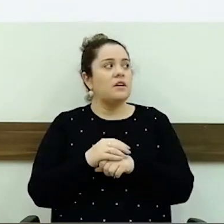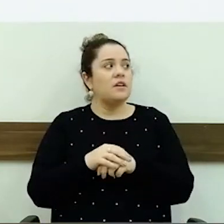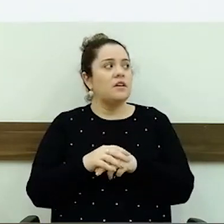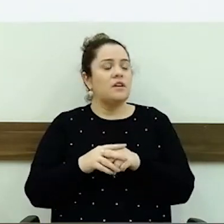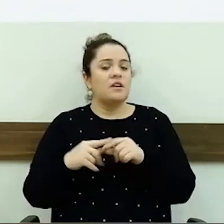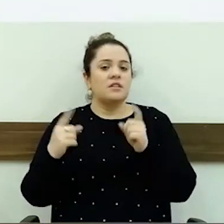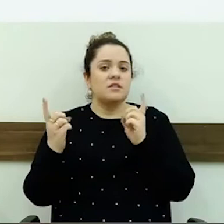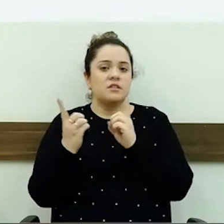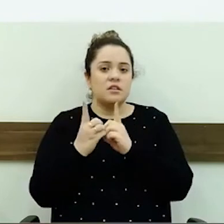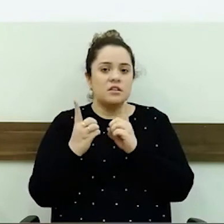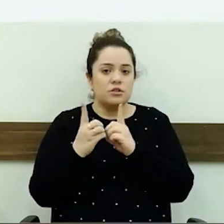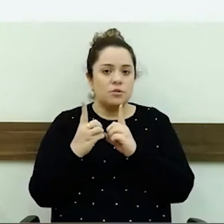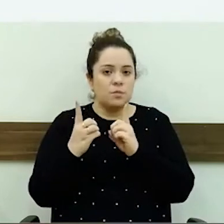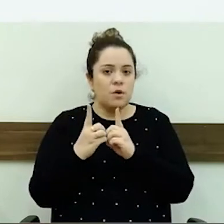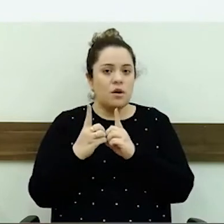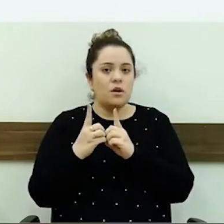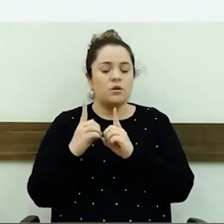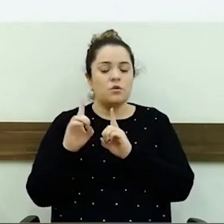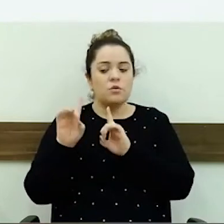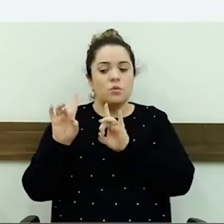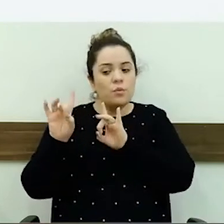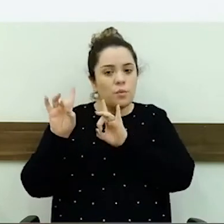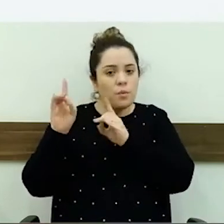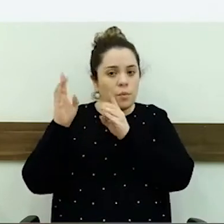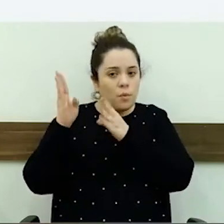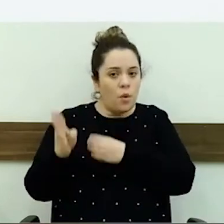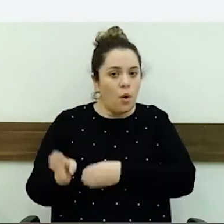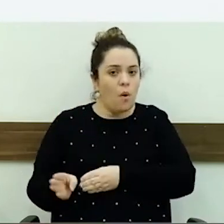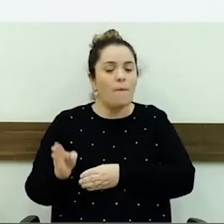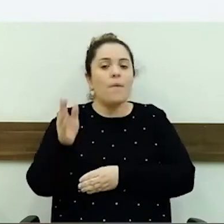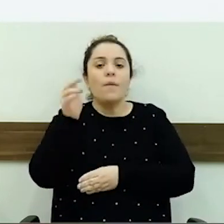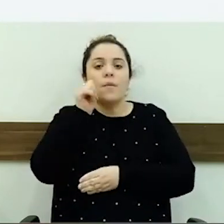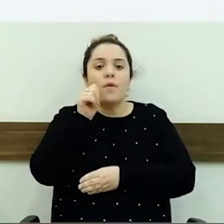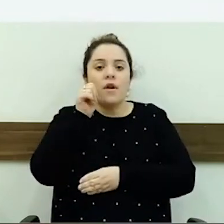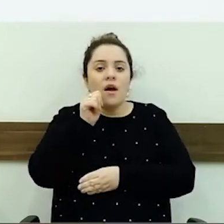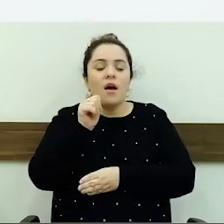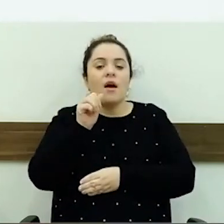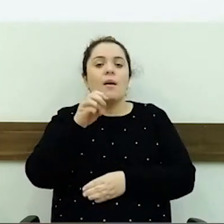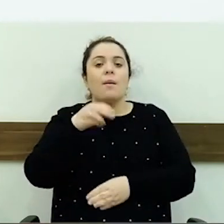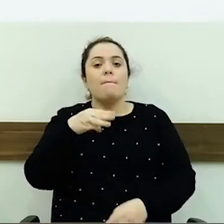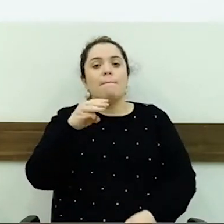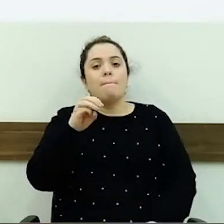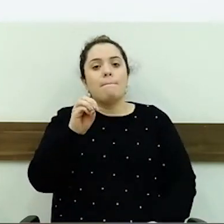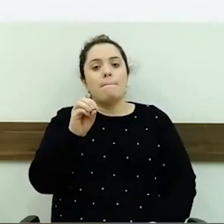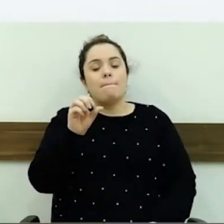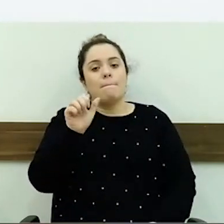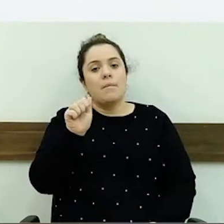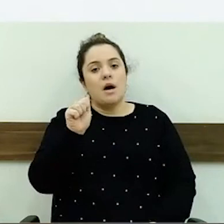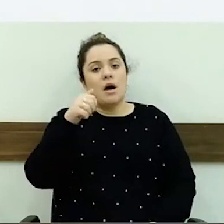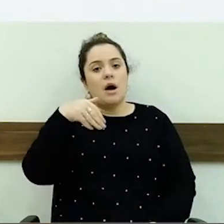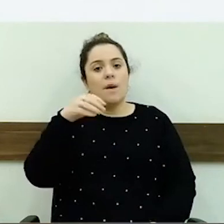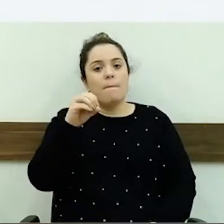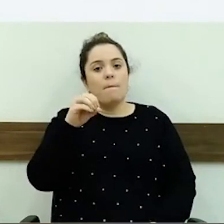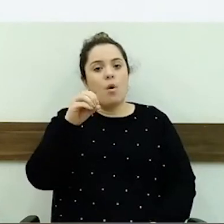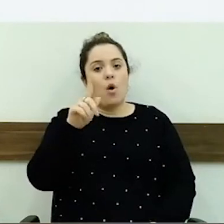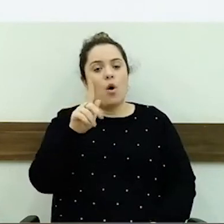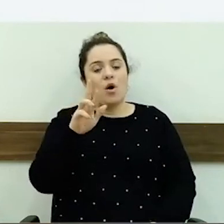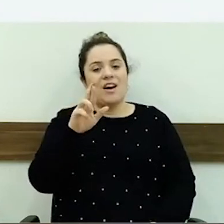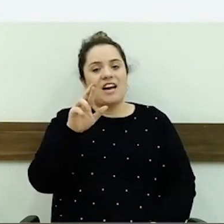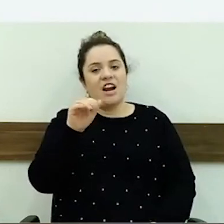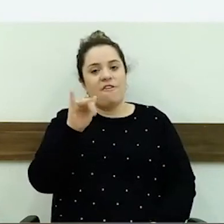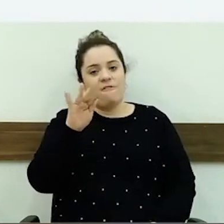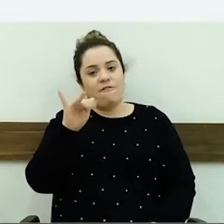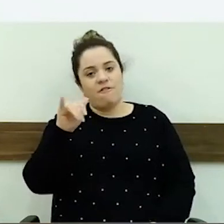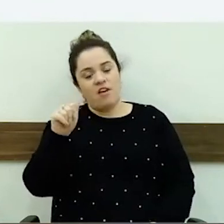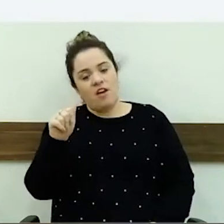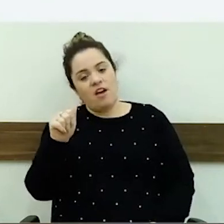atendimentos específicos para mulher, mamografia, tudo disponível no nosso município, gratuitamente, inclusive. Seriam